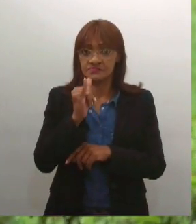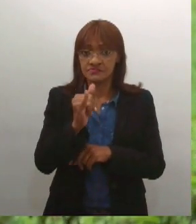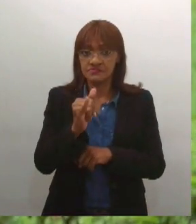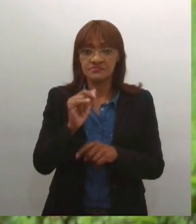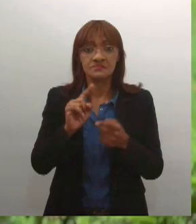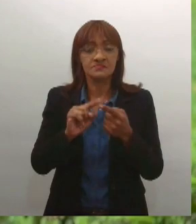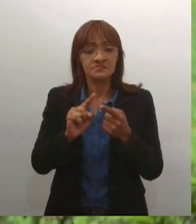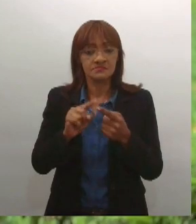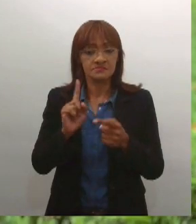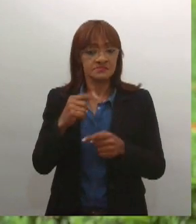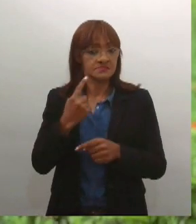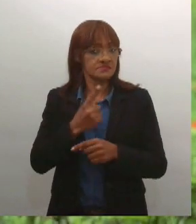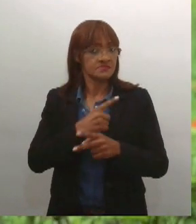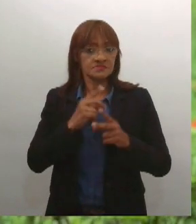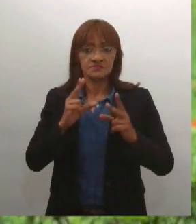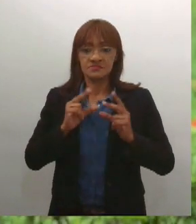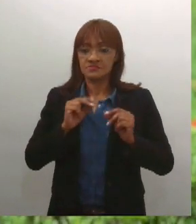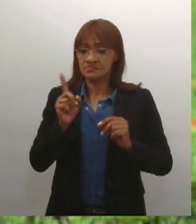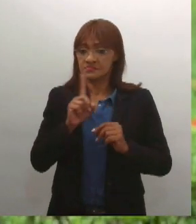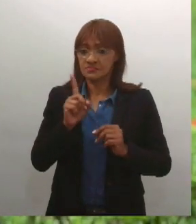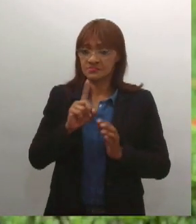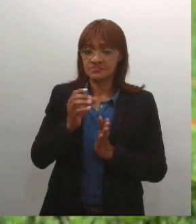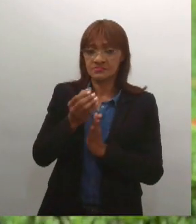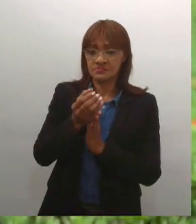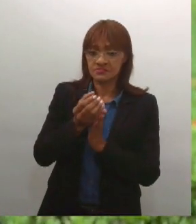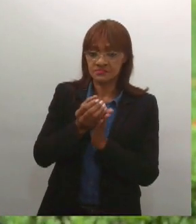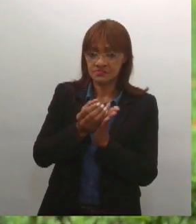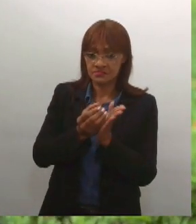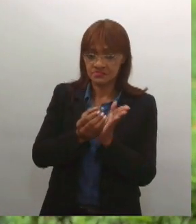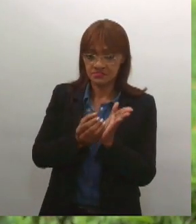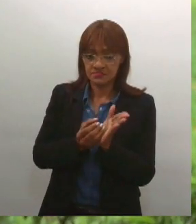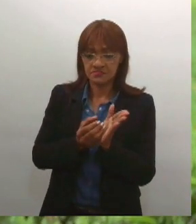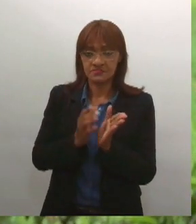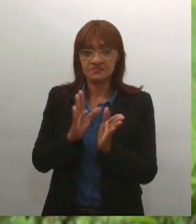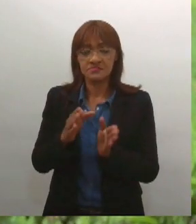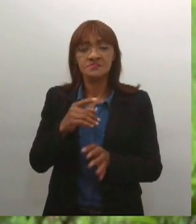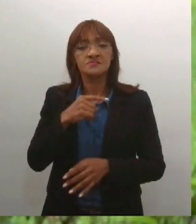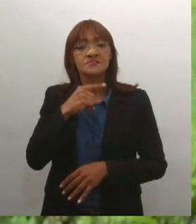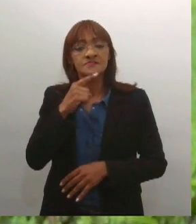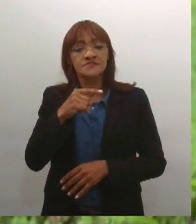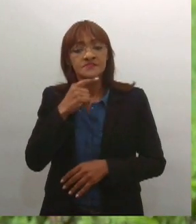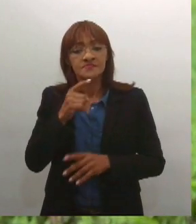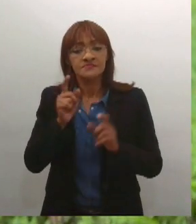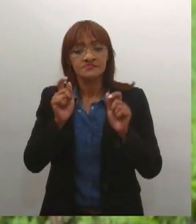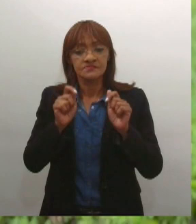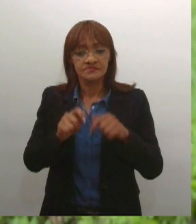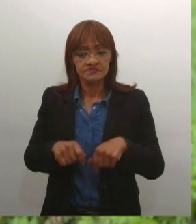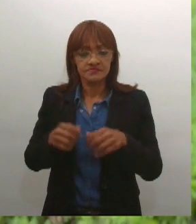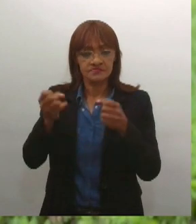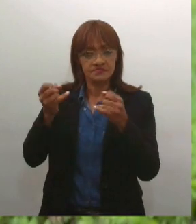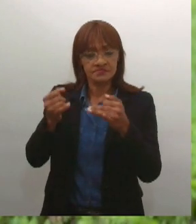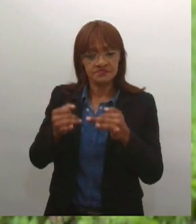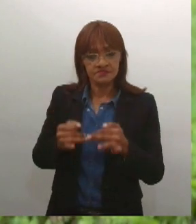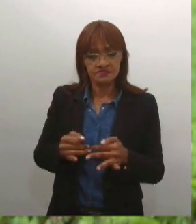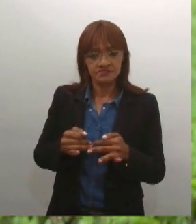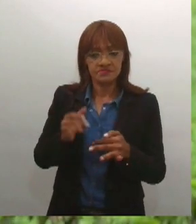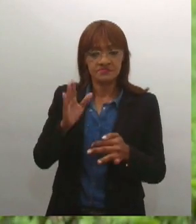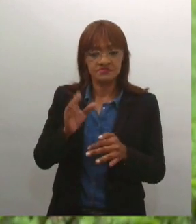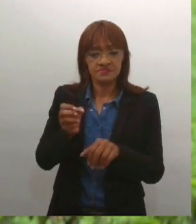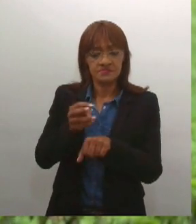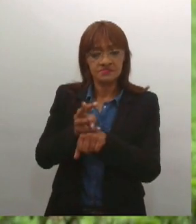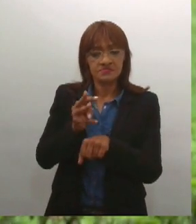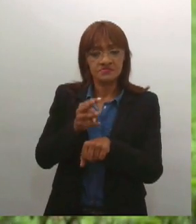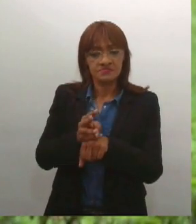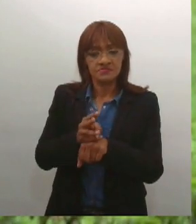recebemos currículos. Qualquer dúvida, ela pode ser esclarecida pelo nosso WhatsApp, que é o